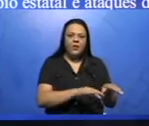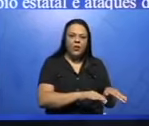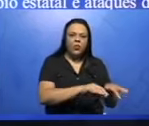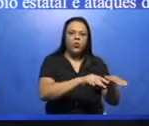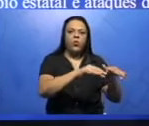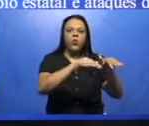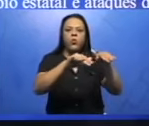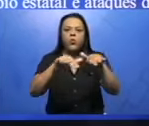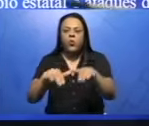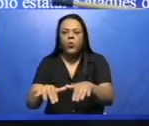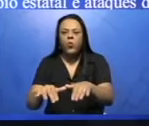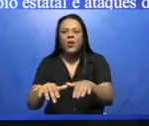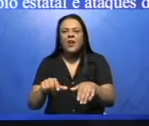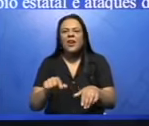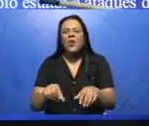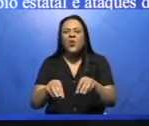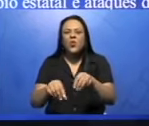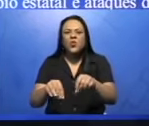áreas de solos inférteis.